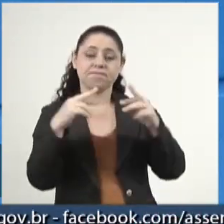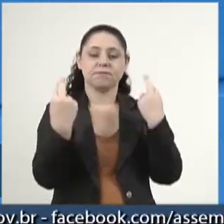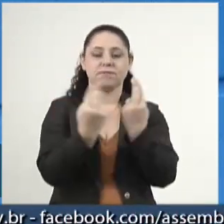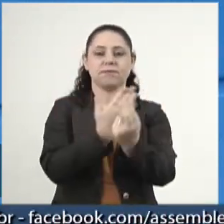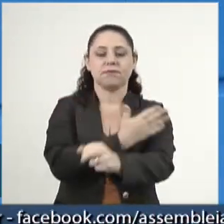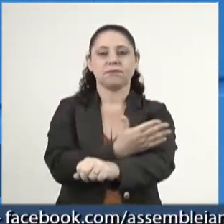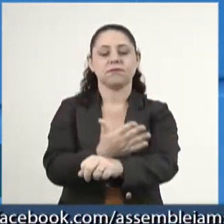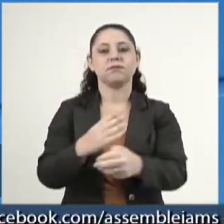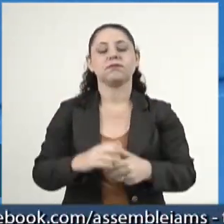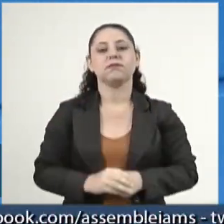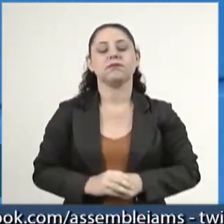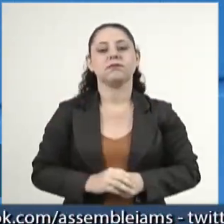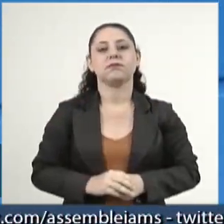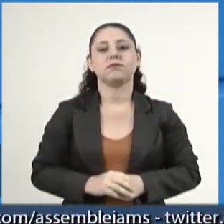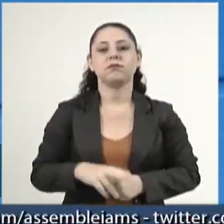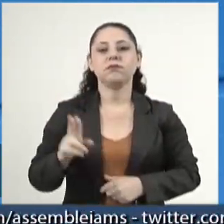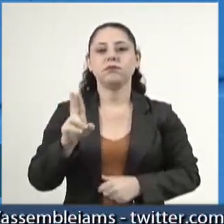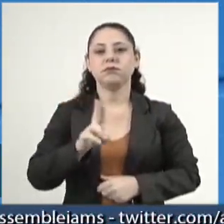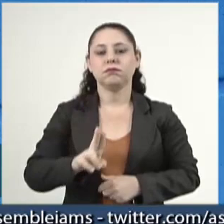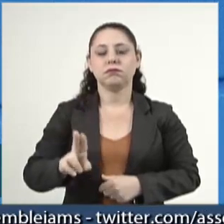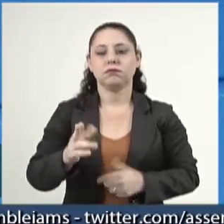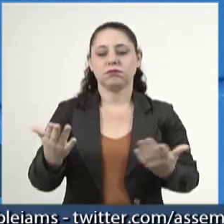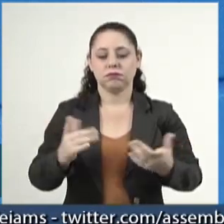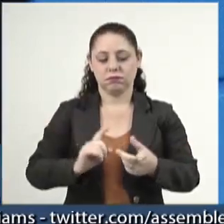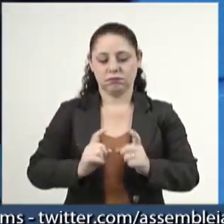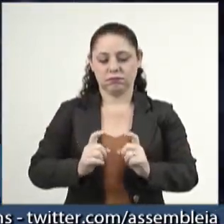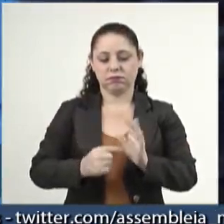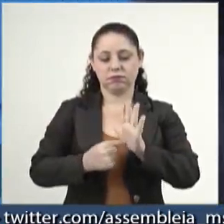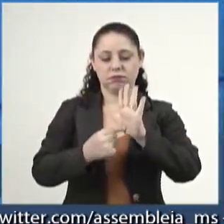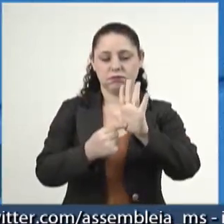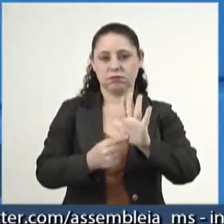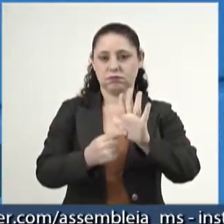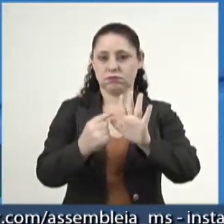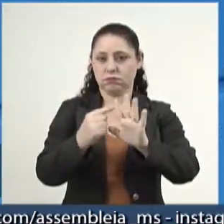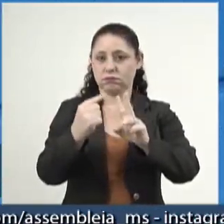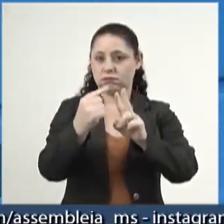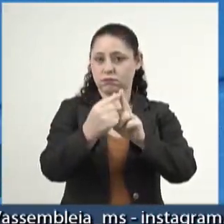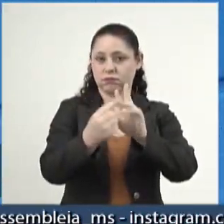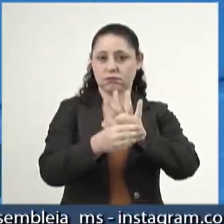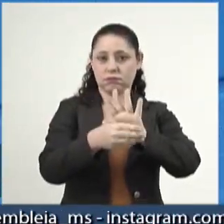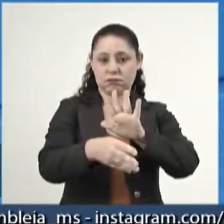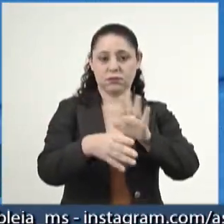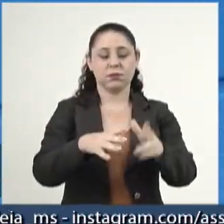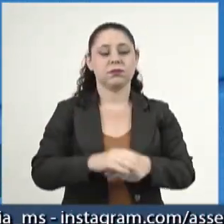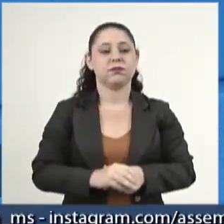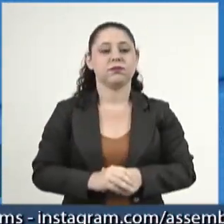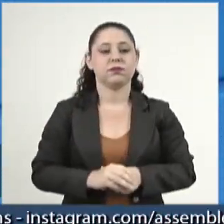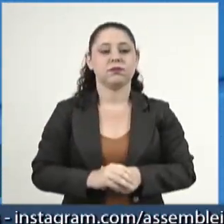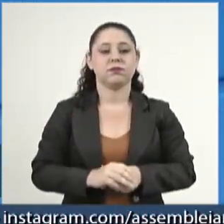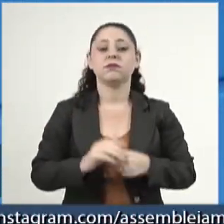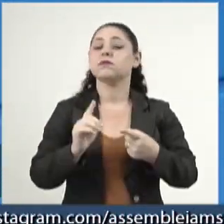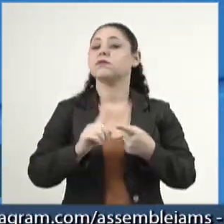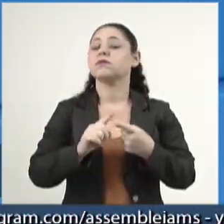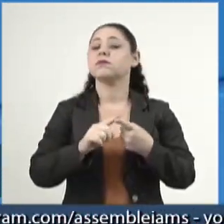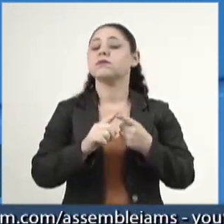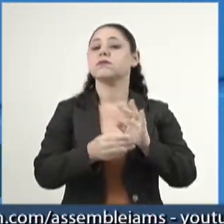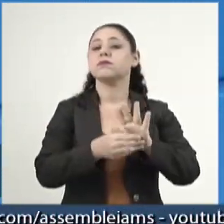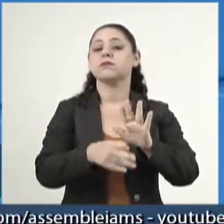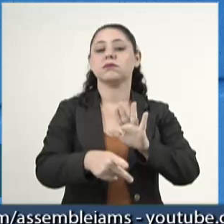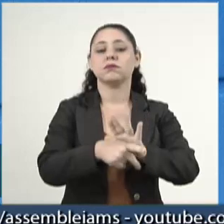E faço uso do pequeno expediente, senhor presidente, para a apresentação de duas indicações. Uma delas,